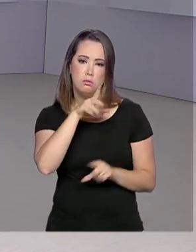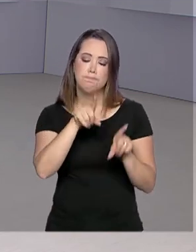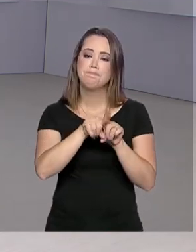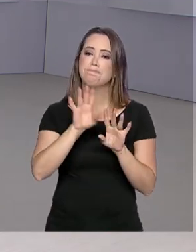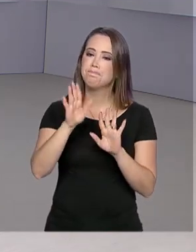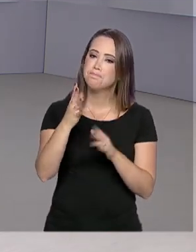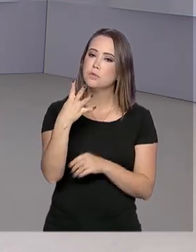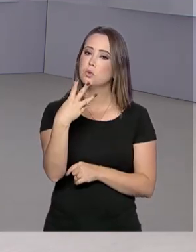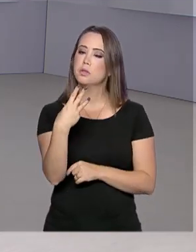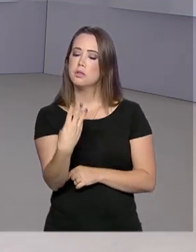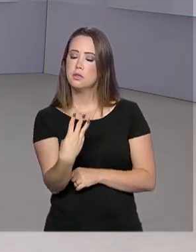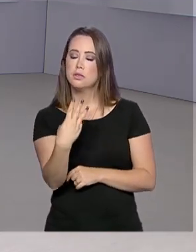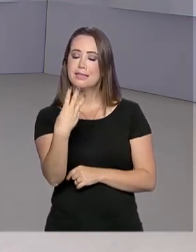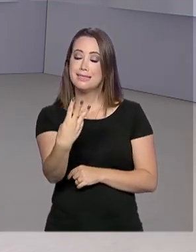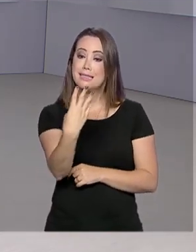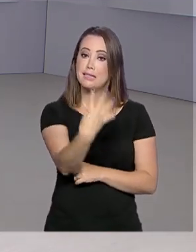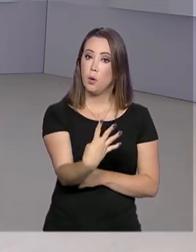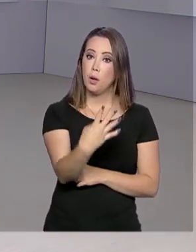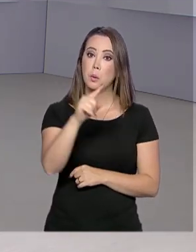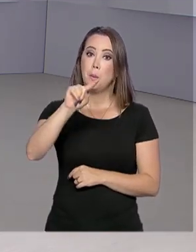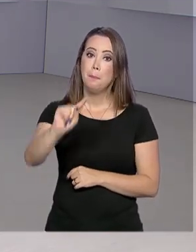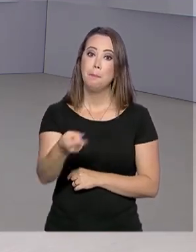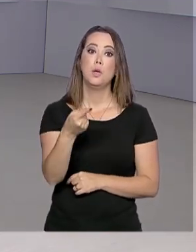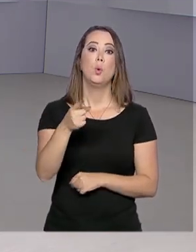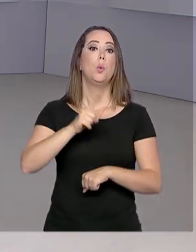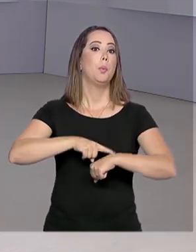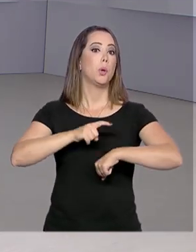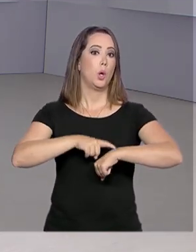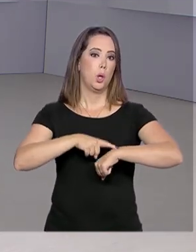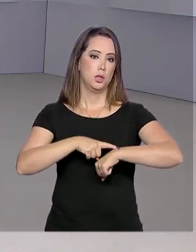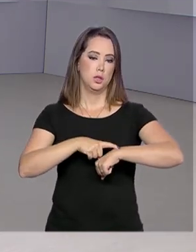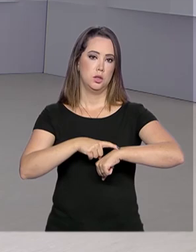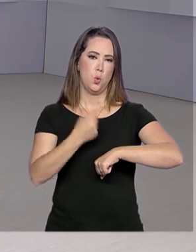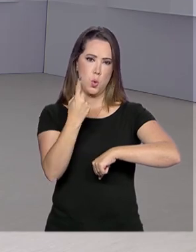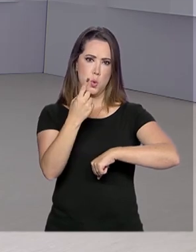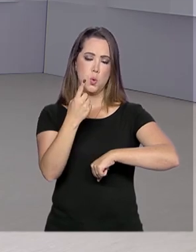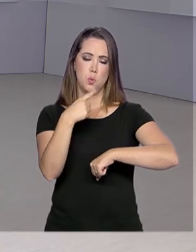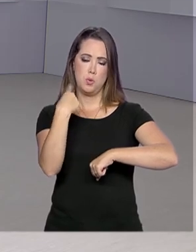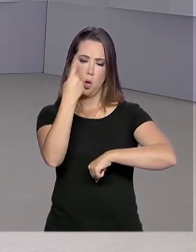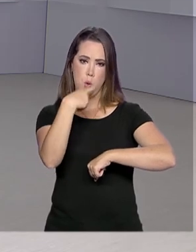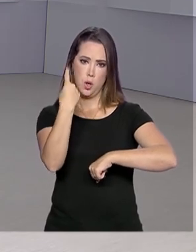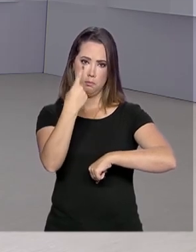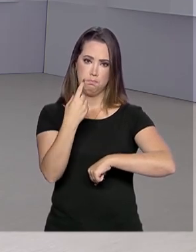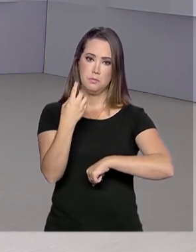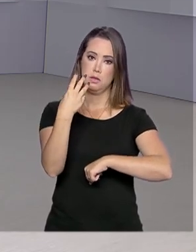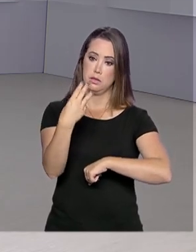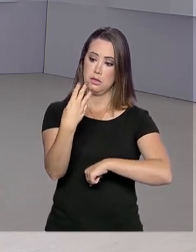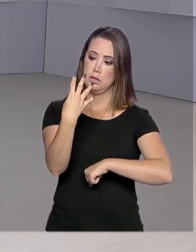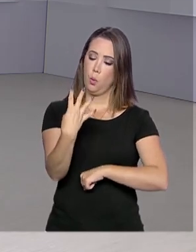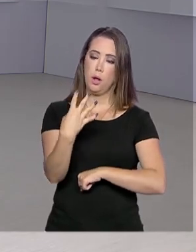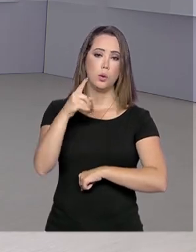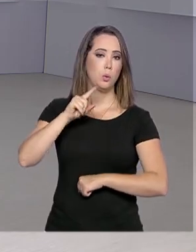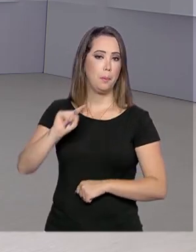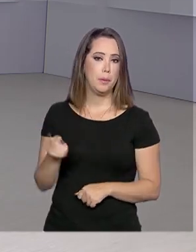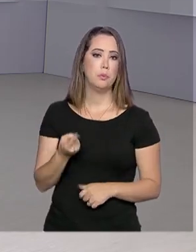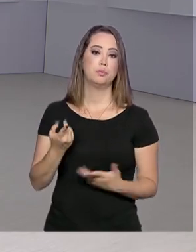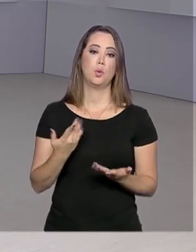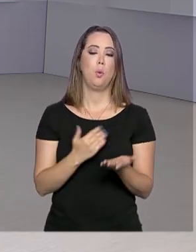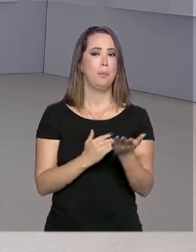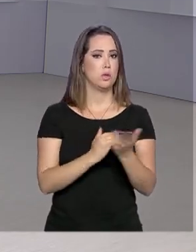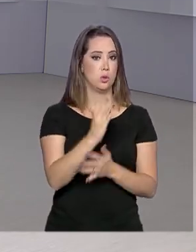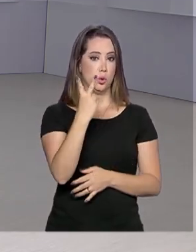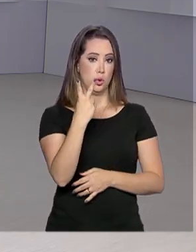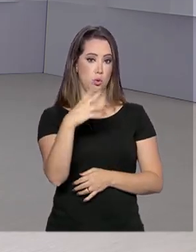34 mil declarações por hora. O prazo para enviar o documento começou no dia 2 de março. E a expectativa da